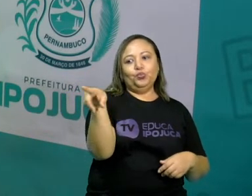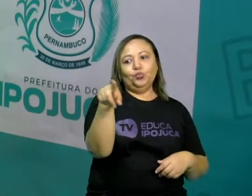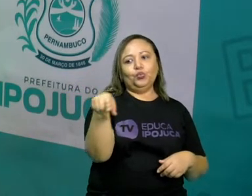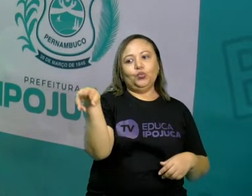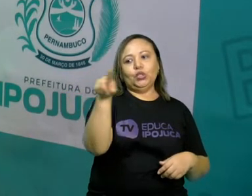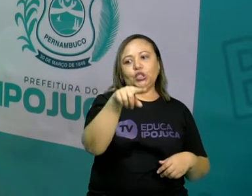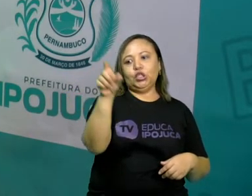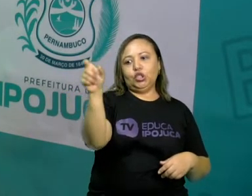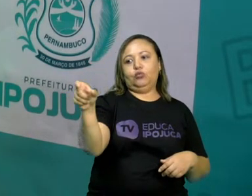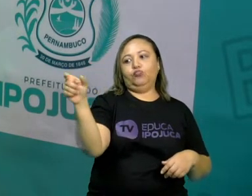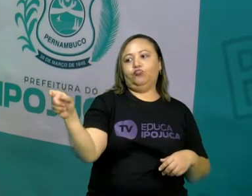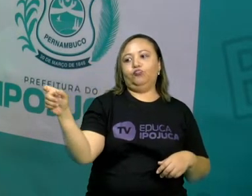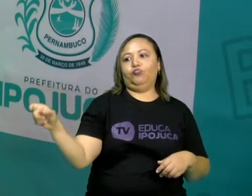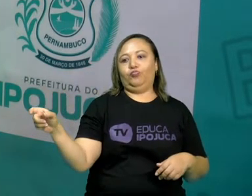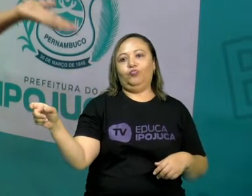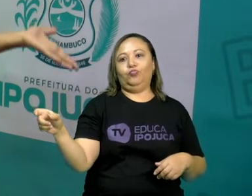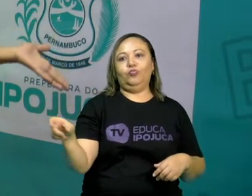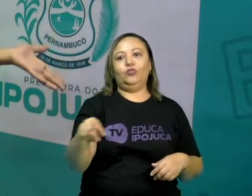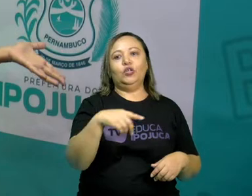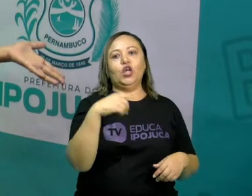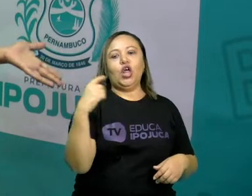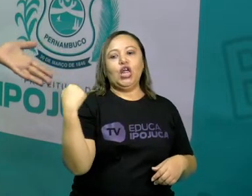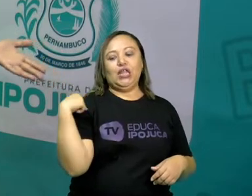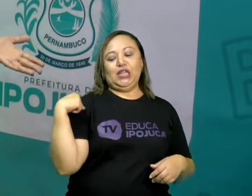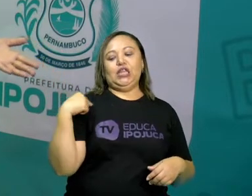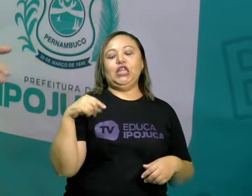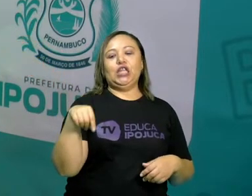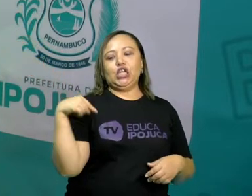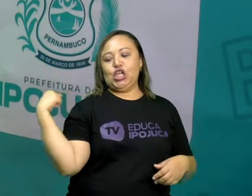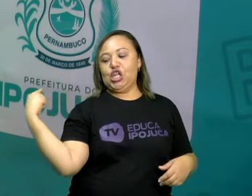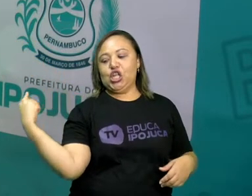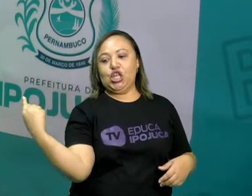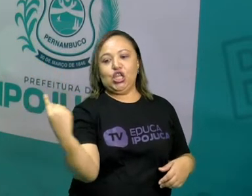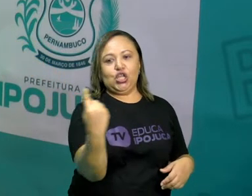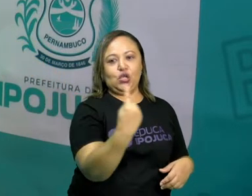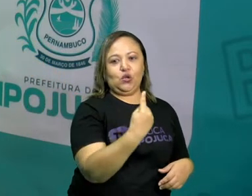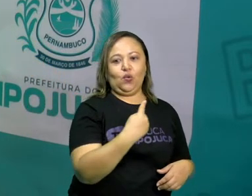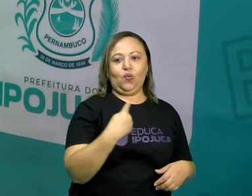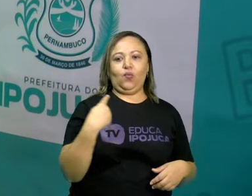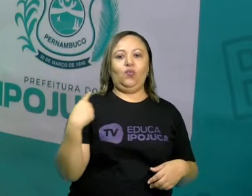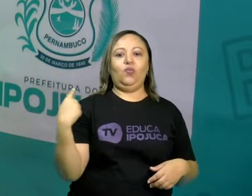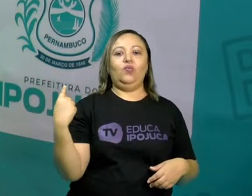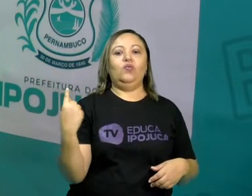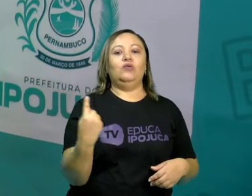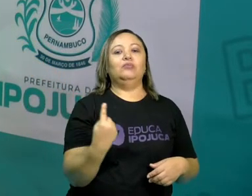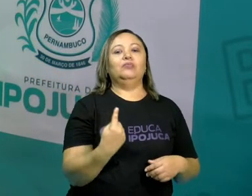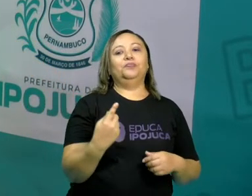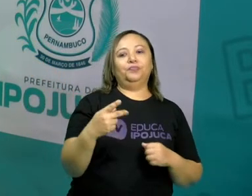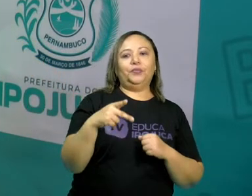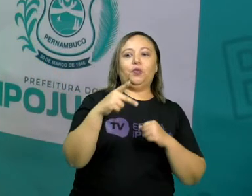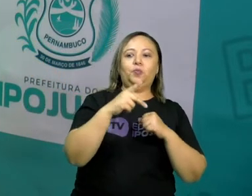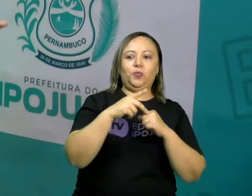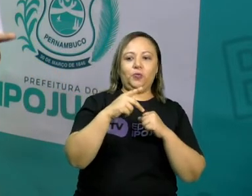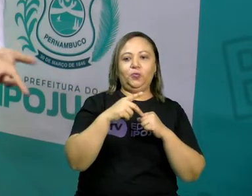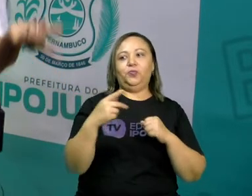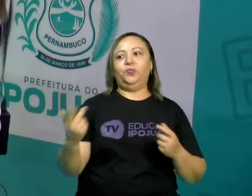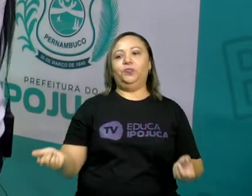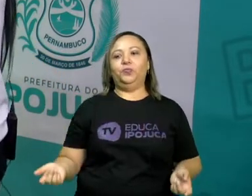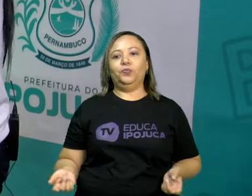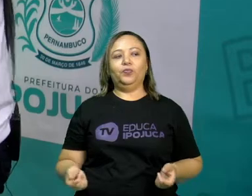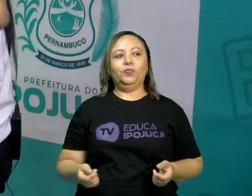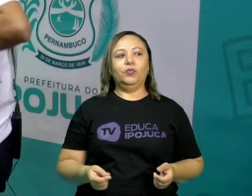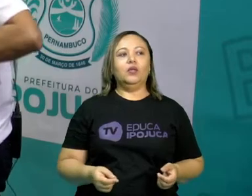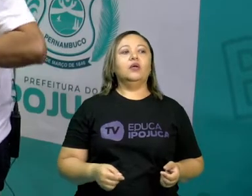nós. Se não tem, aí a gente vai entender que são eles. Elas, vós,